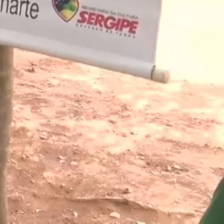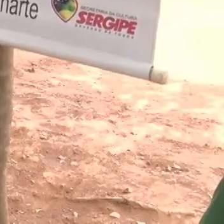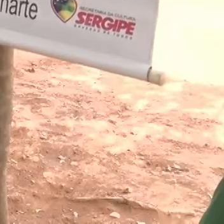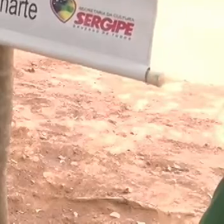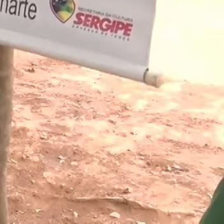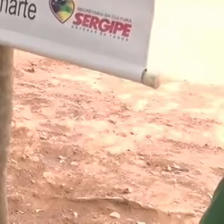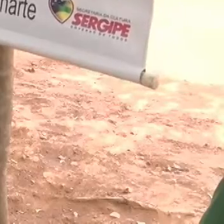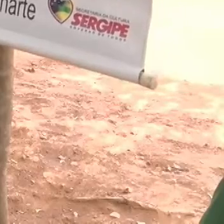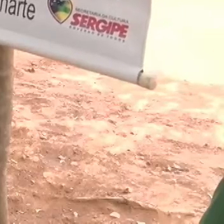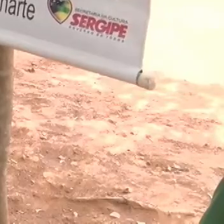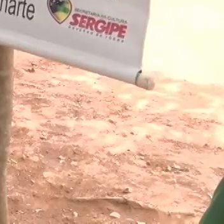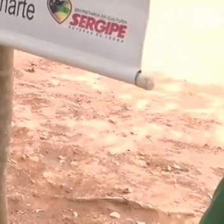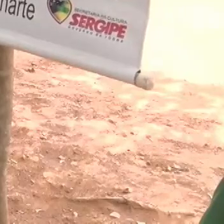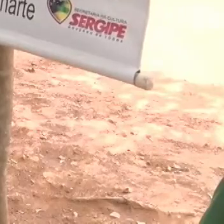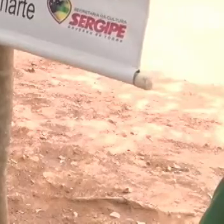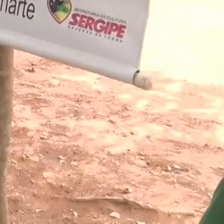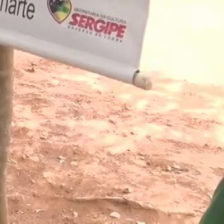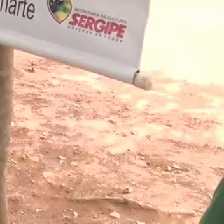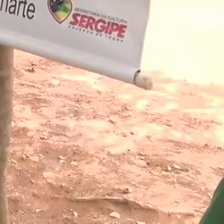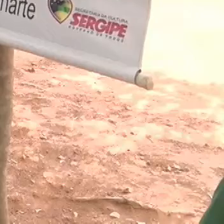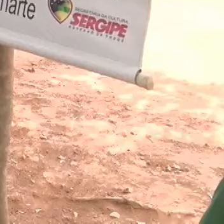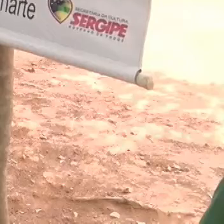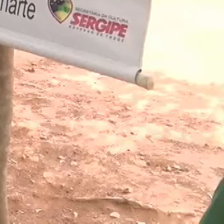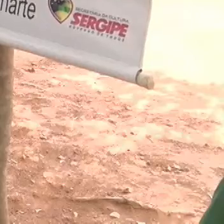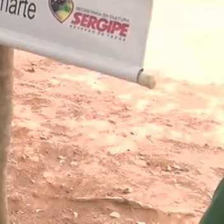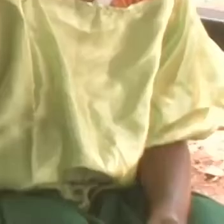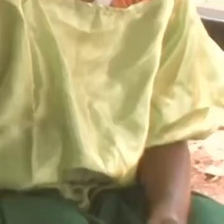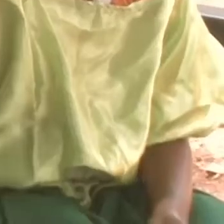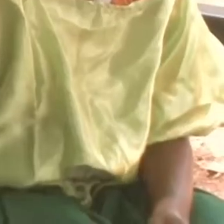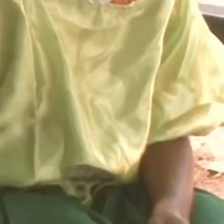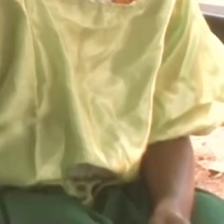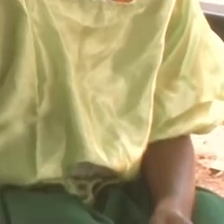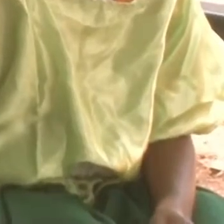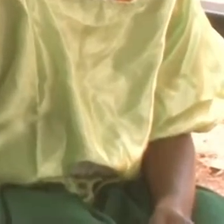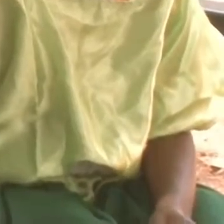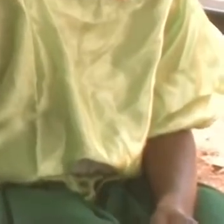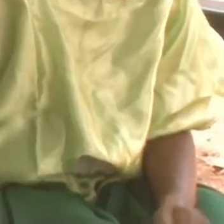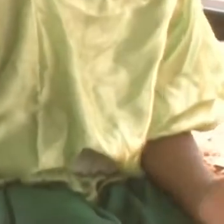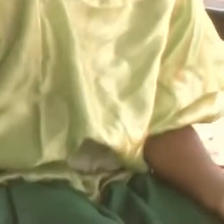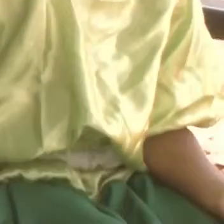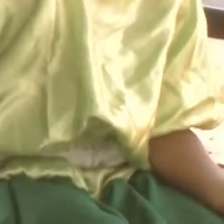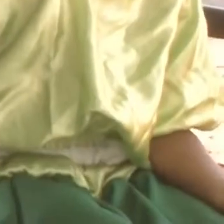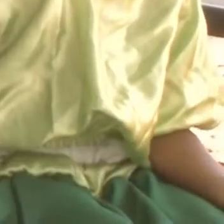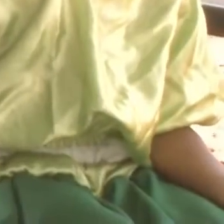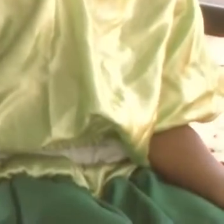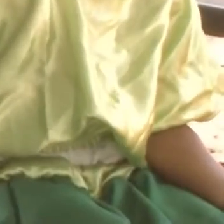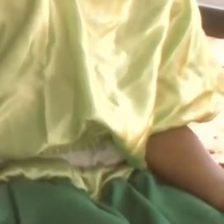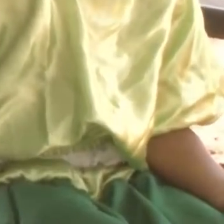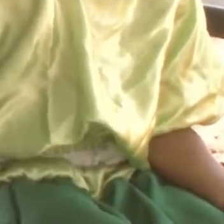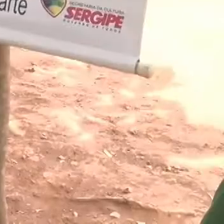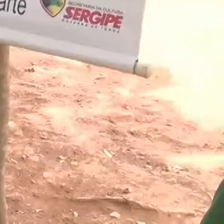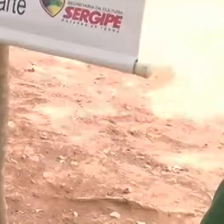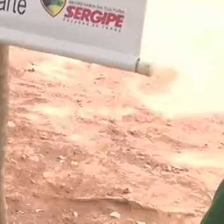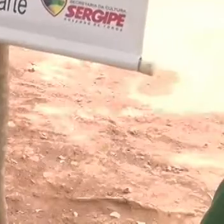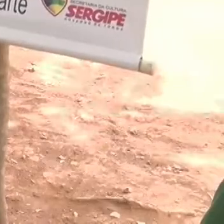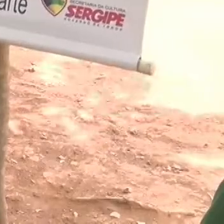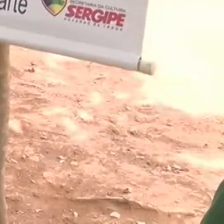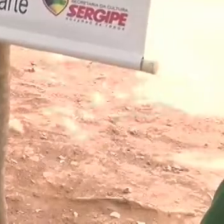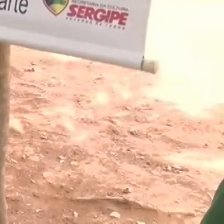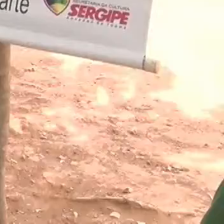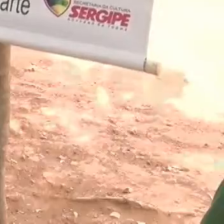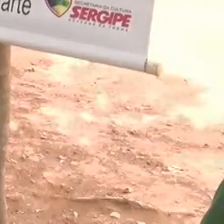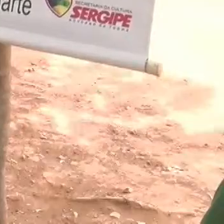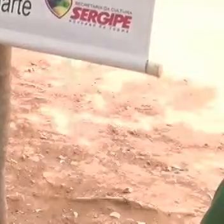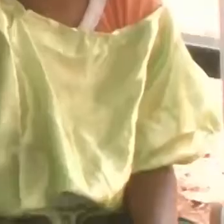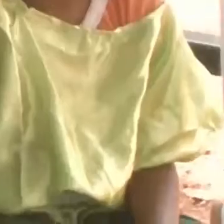de roda é uma dança que vem passando de geração para geração. Quando dizem assim, vai bater aqui uma batucada da dança de roda, aí todo mundo